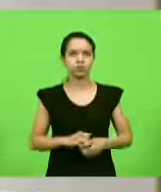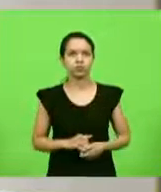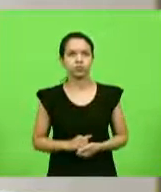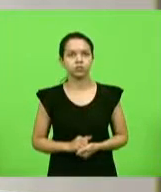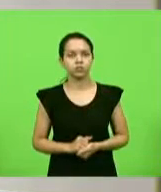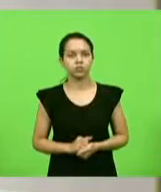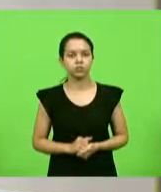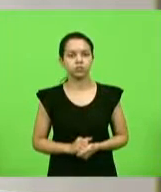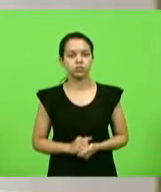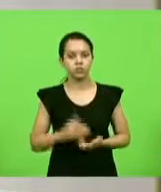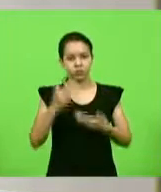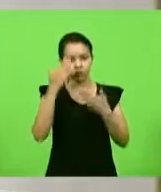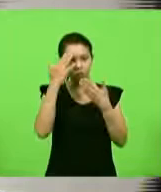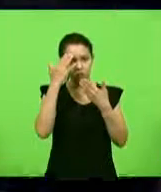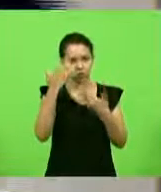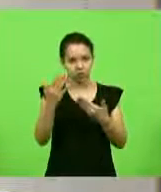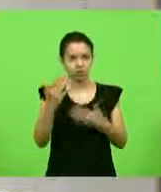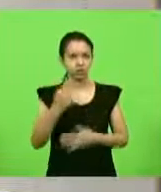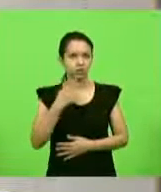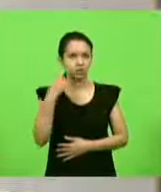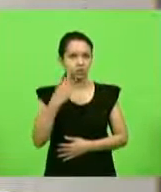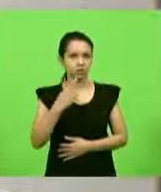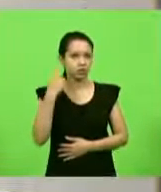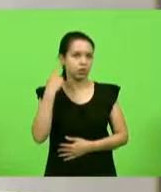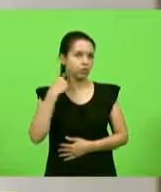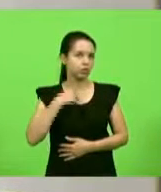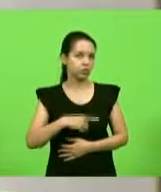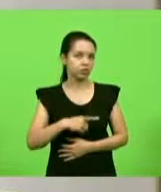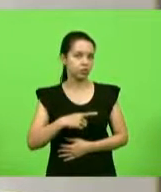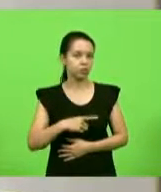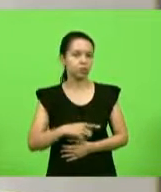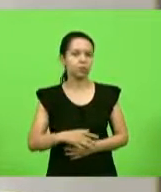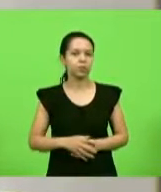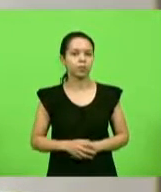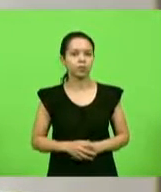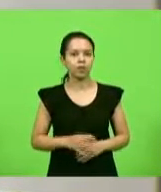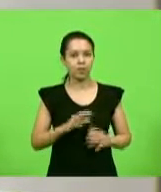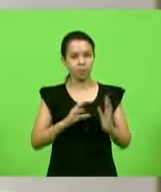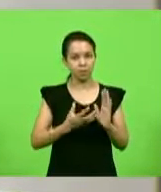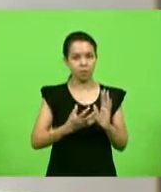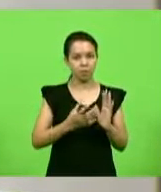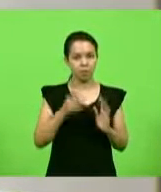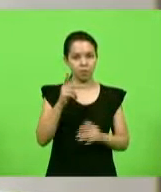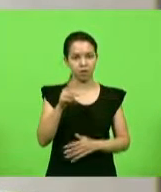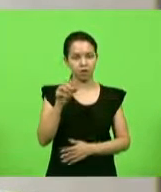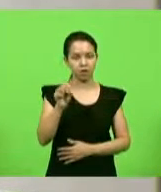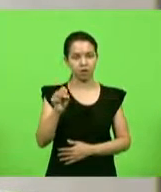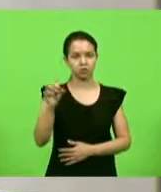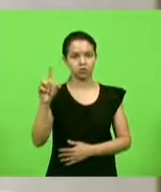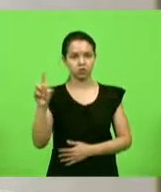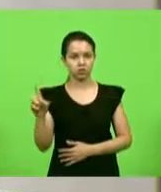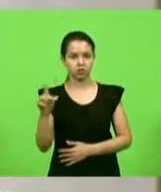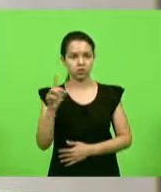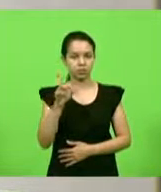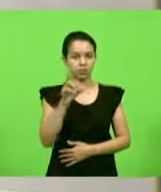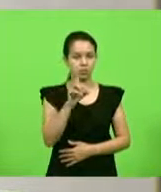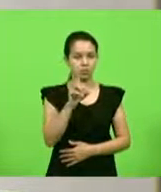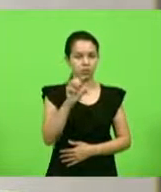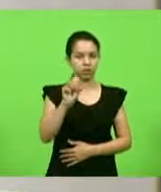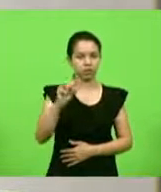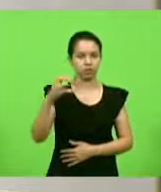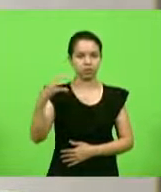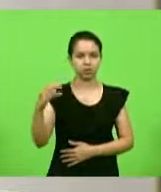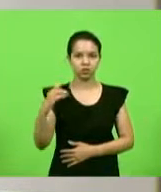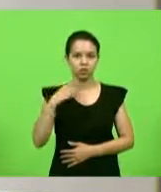Obrigado, deputado Silvio. Próximo bloco, bloco, PSD, PSC, o